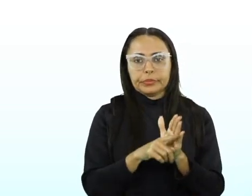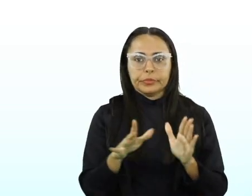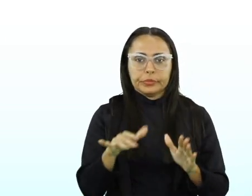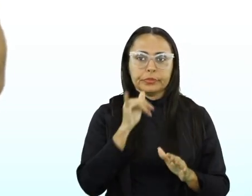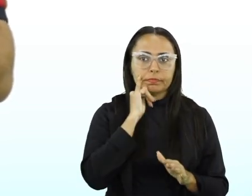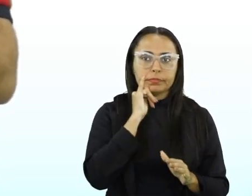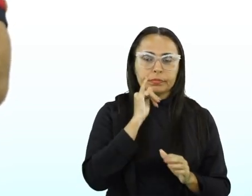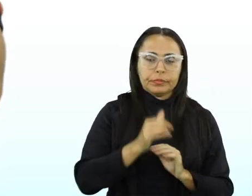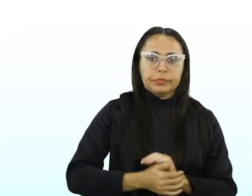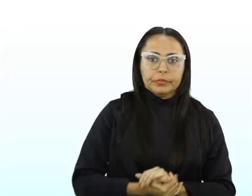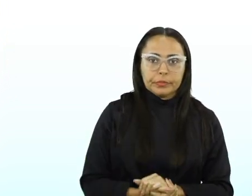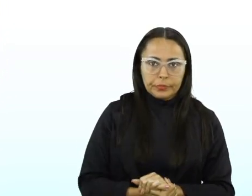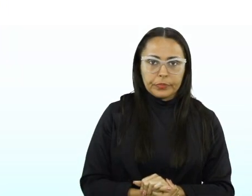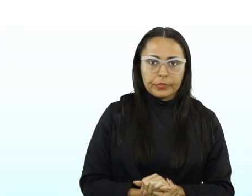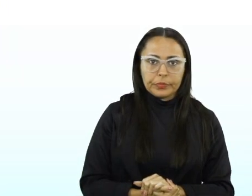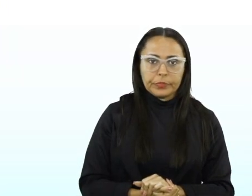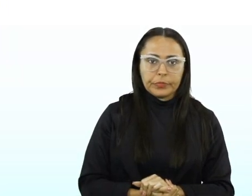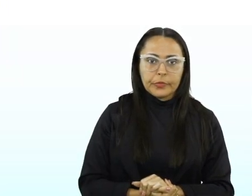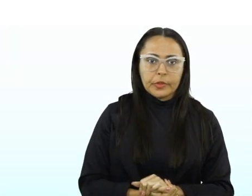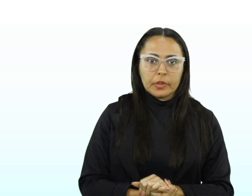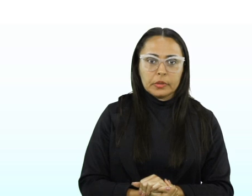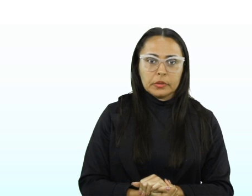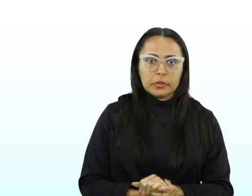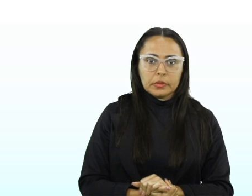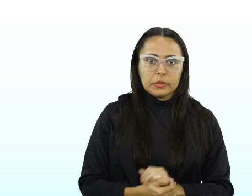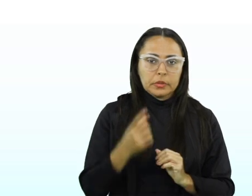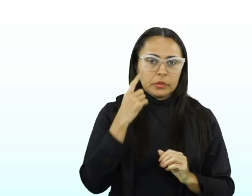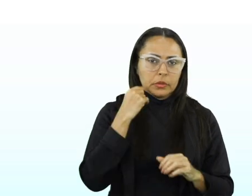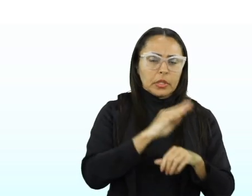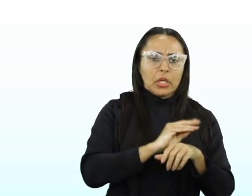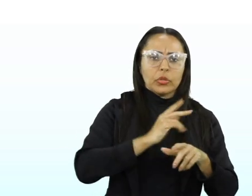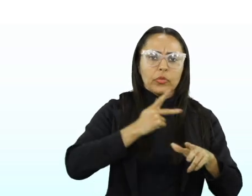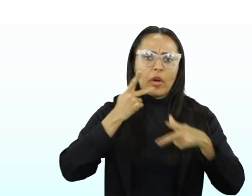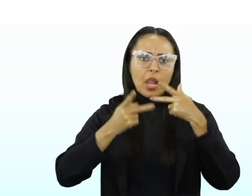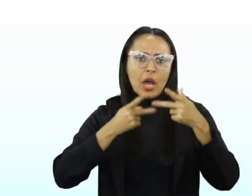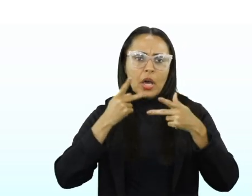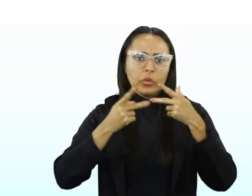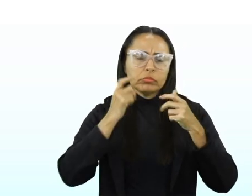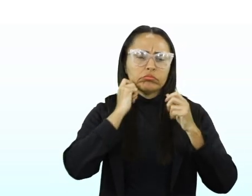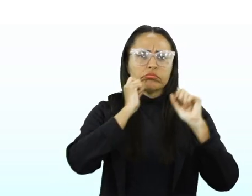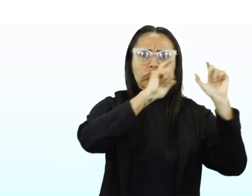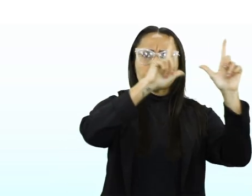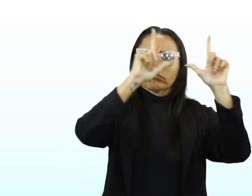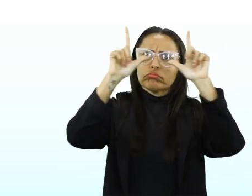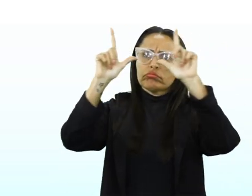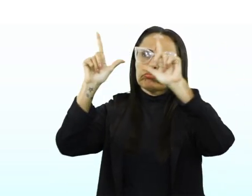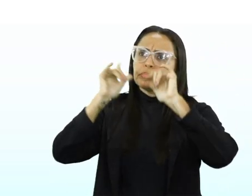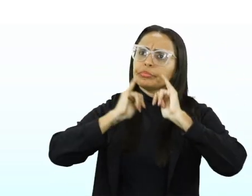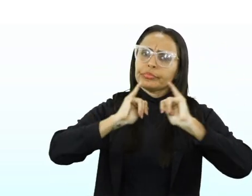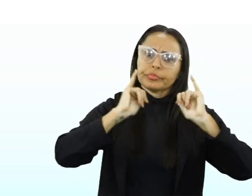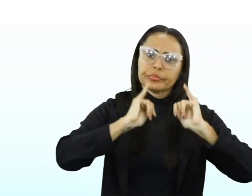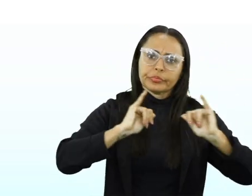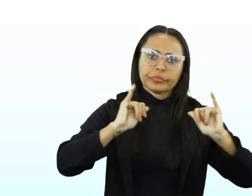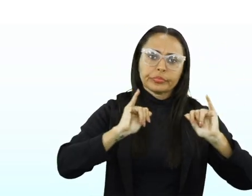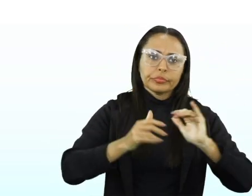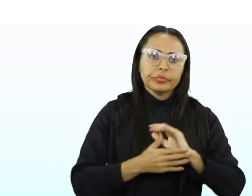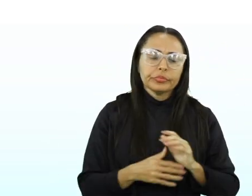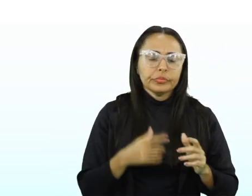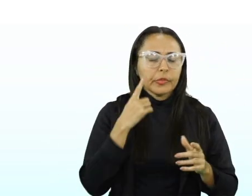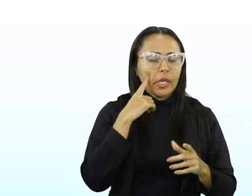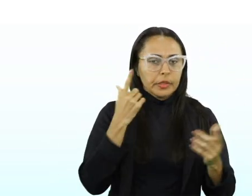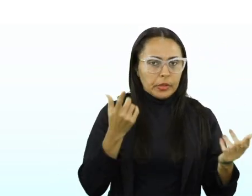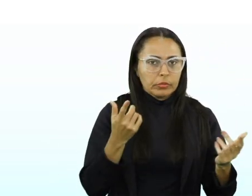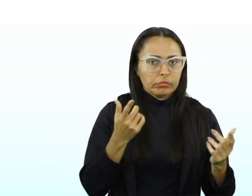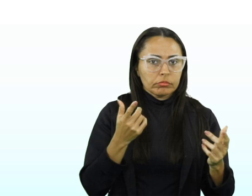exemplo do gênero, o retrato falado. O retrato falado, não é? Veja que é um texto estático, é texto